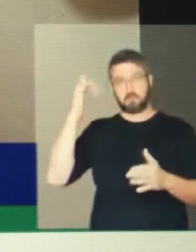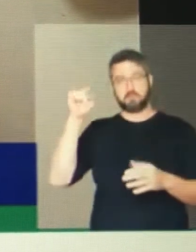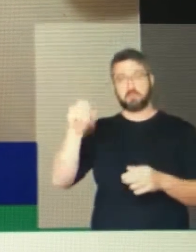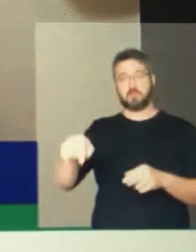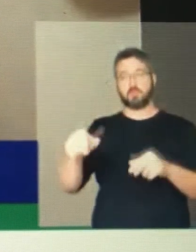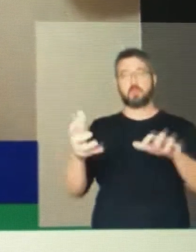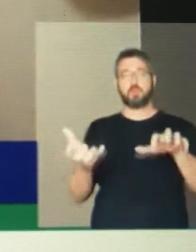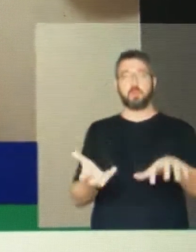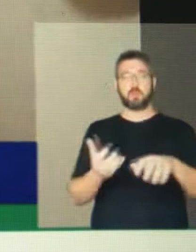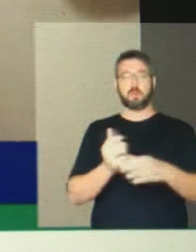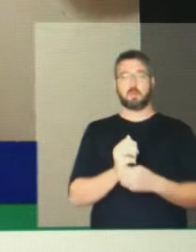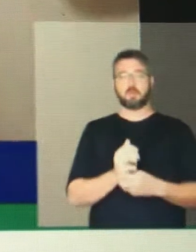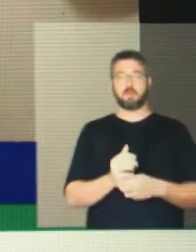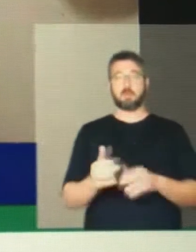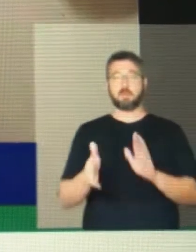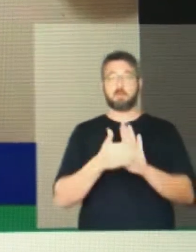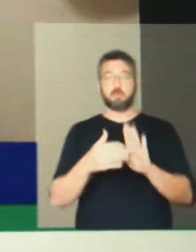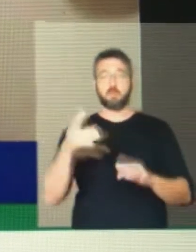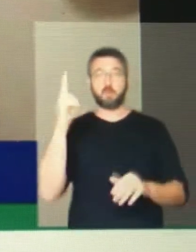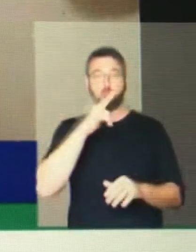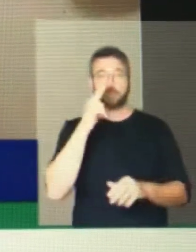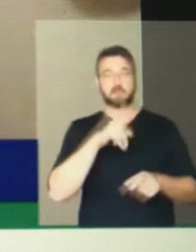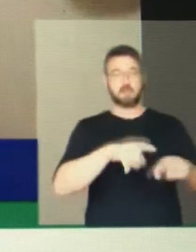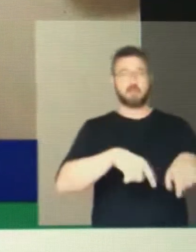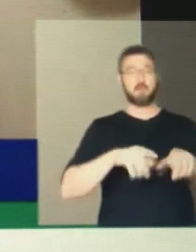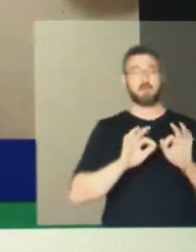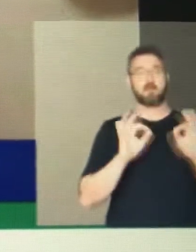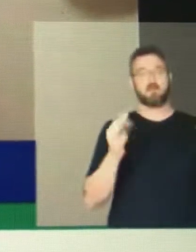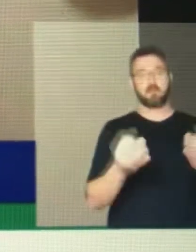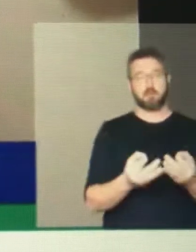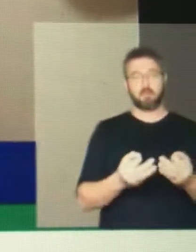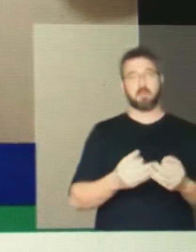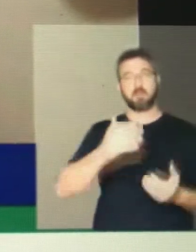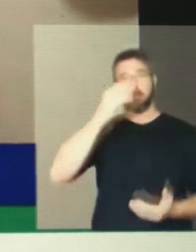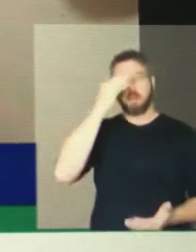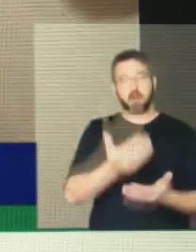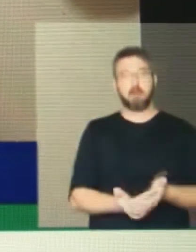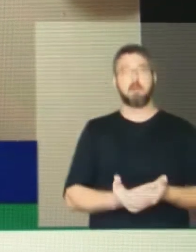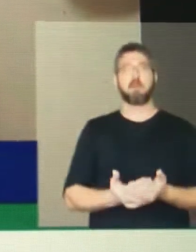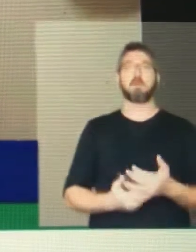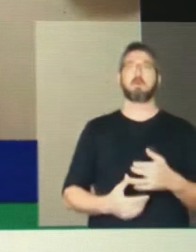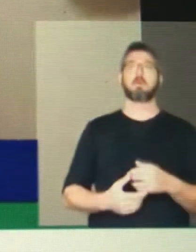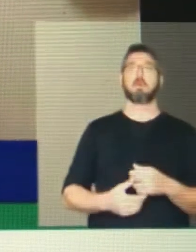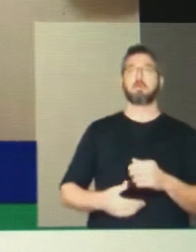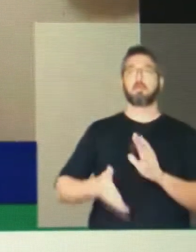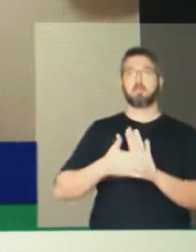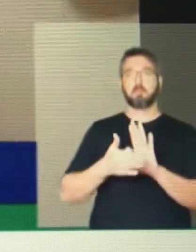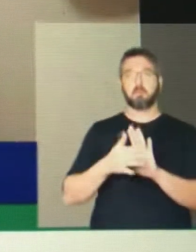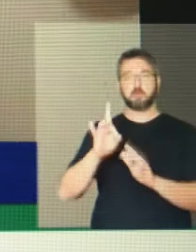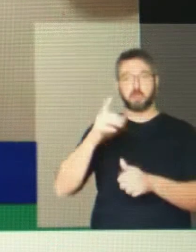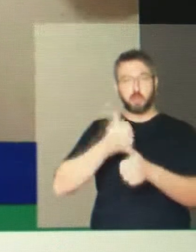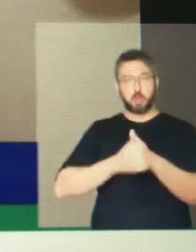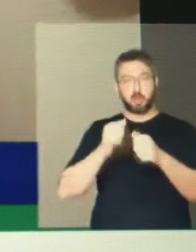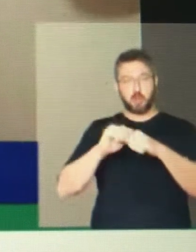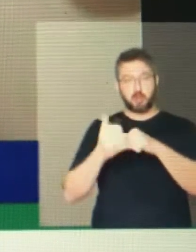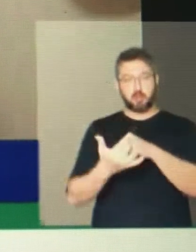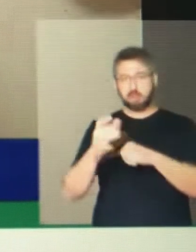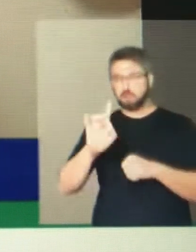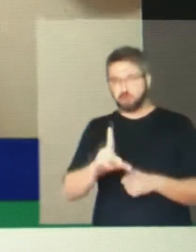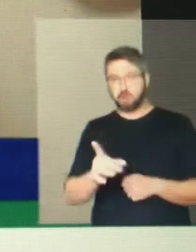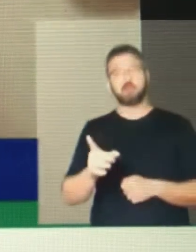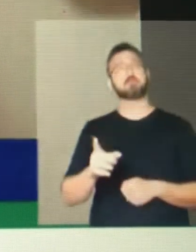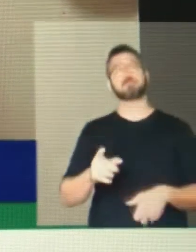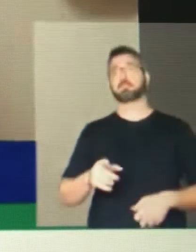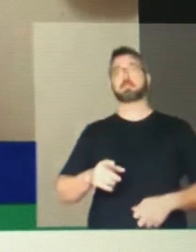medidas de combate ao Covid-19 são instrumentos de combate à pobreza e à justiça social no campo. Em breve,